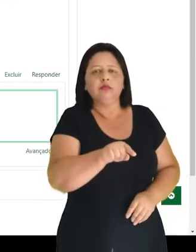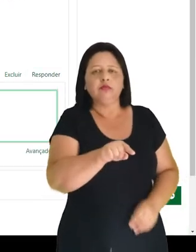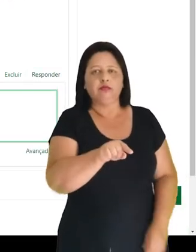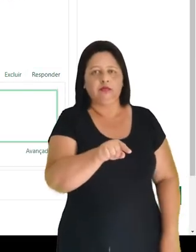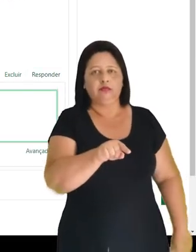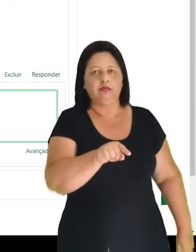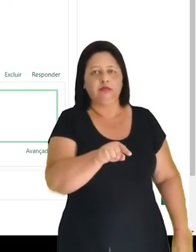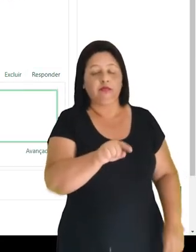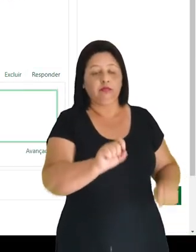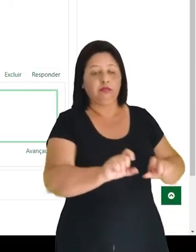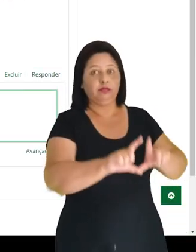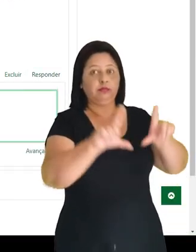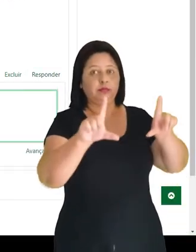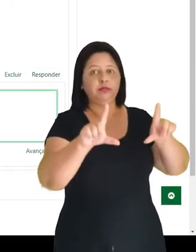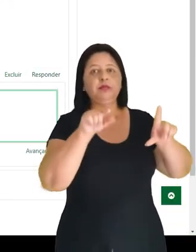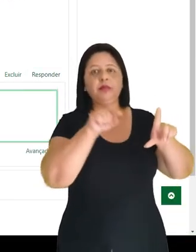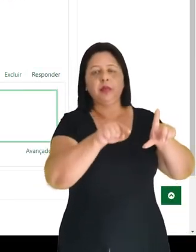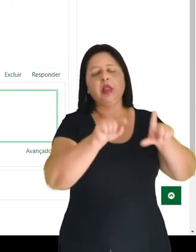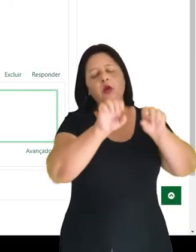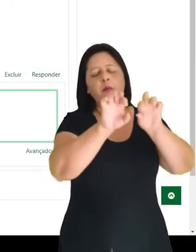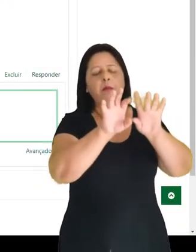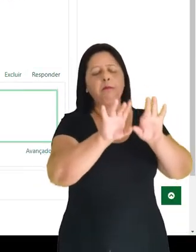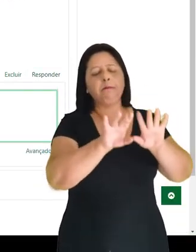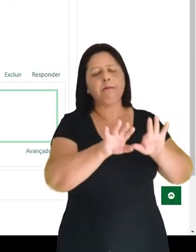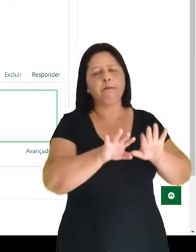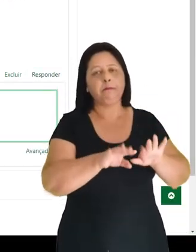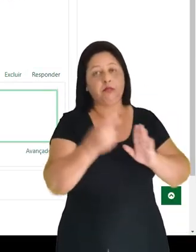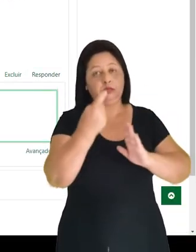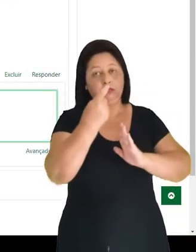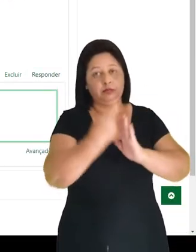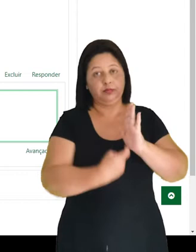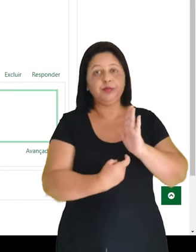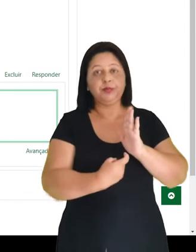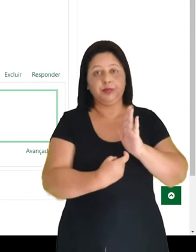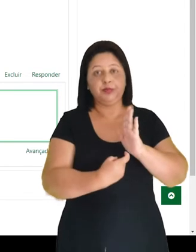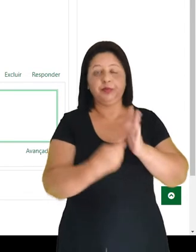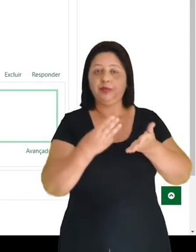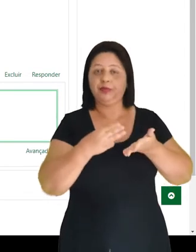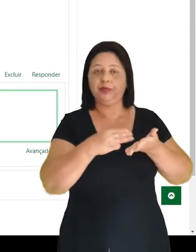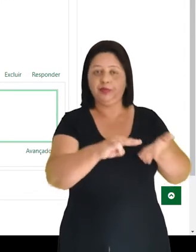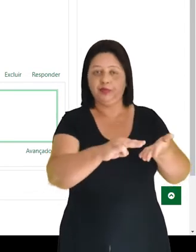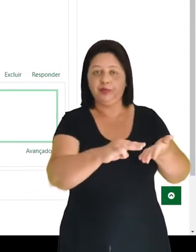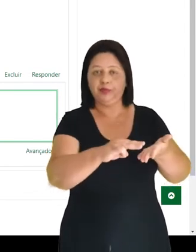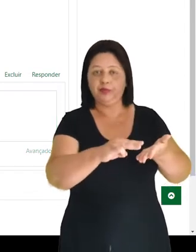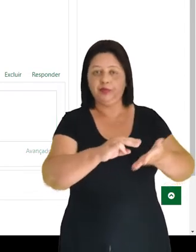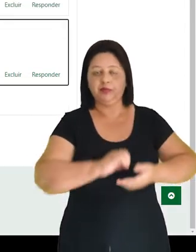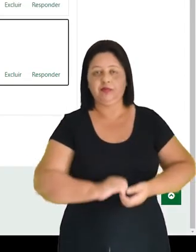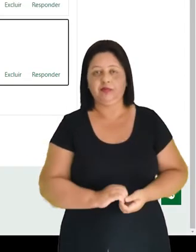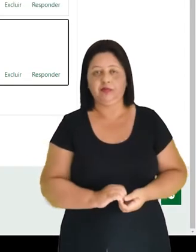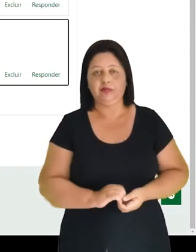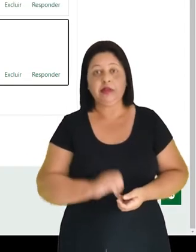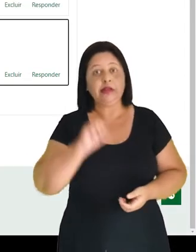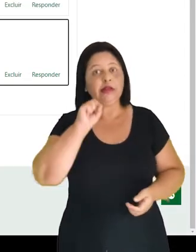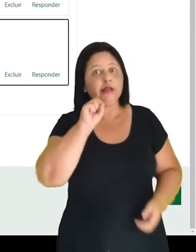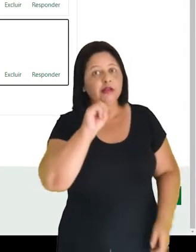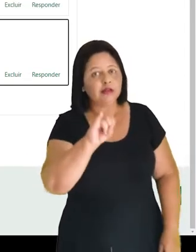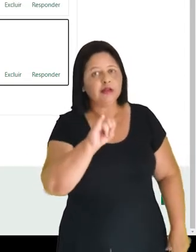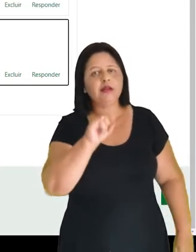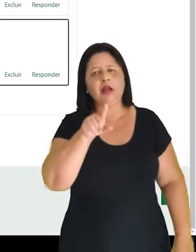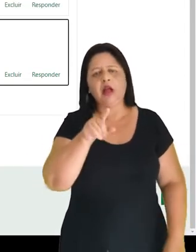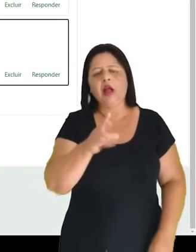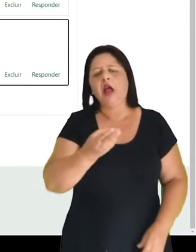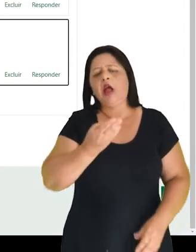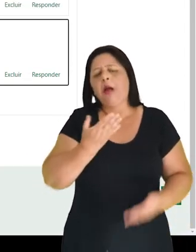e aí você vai digitar o seu texto e enviar essa mensagem. Isso